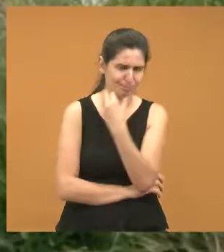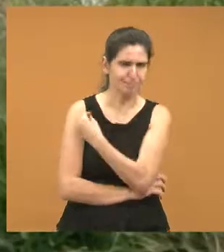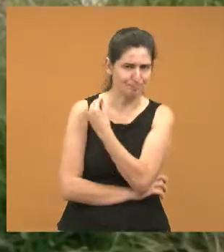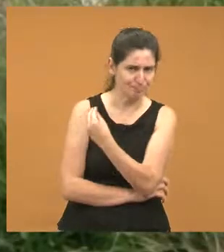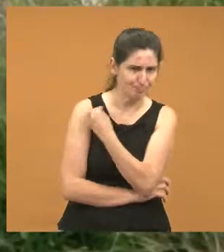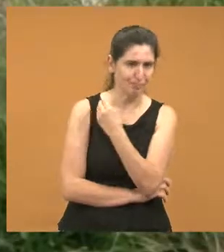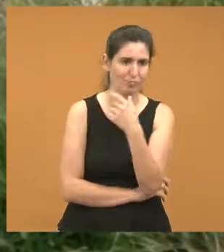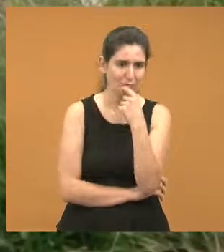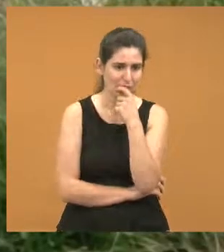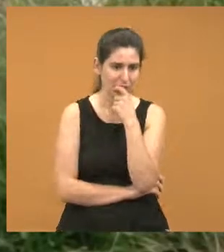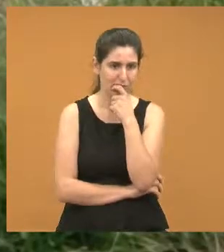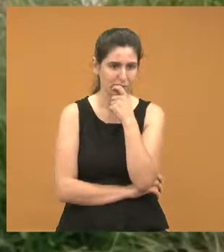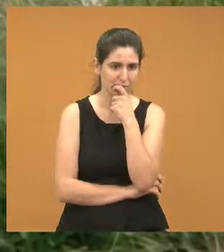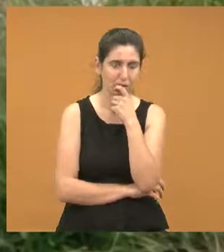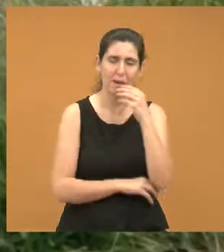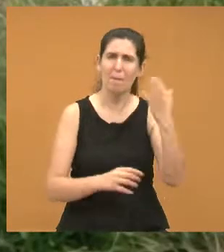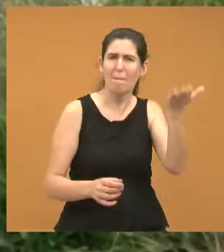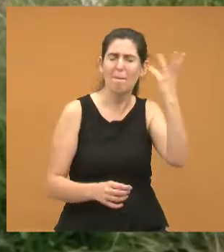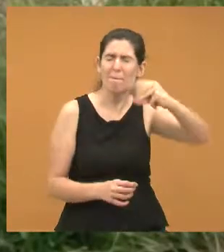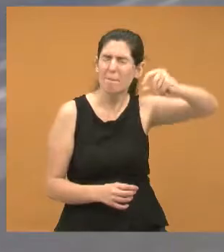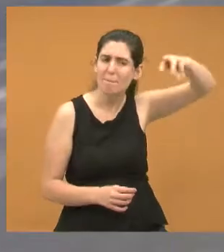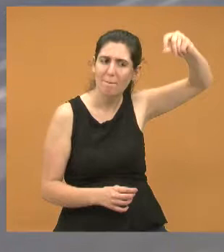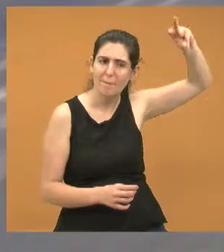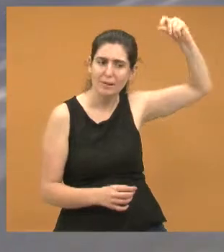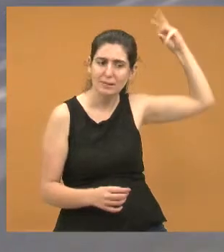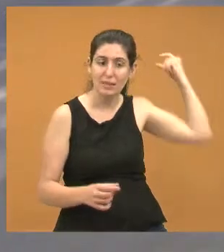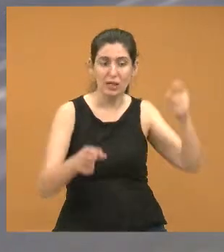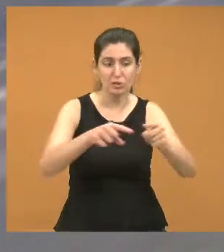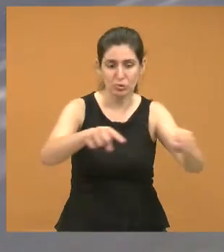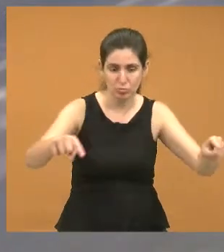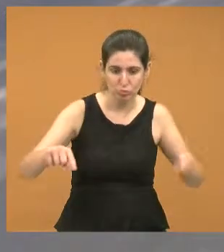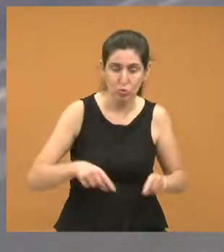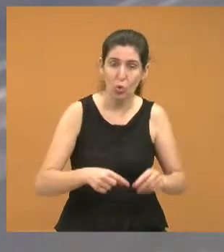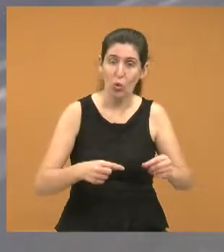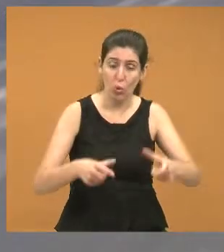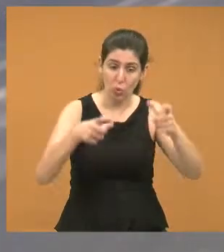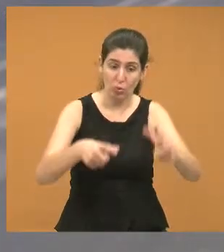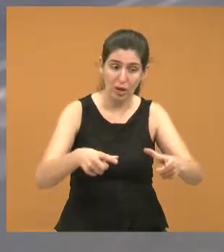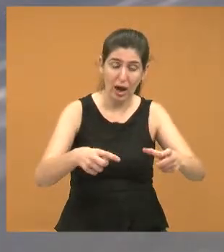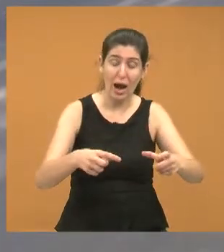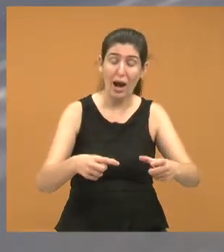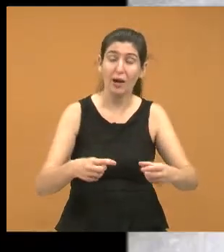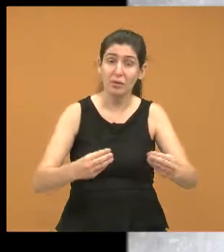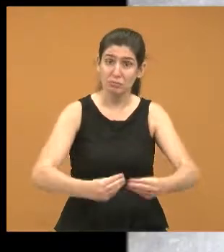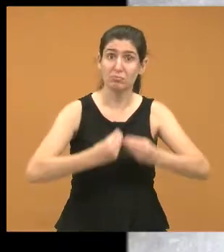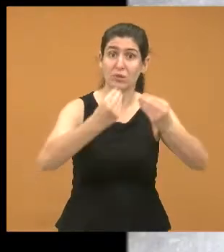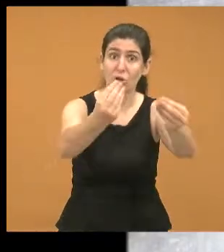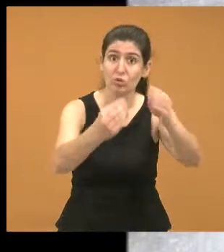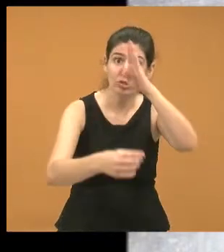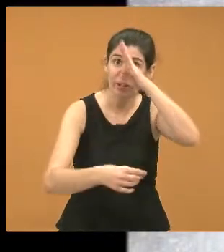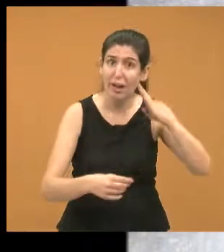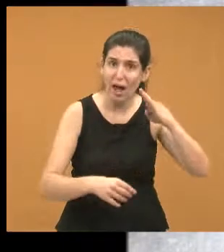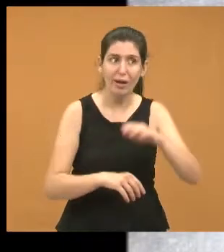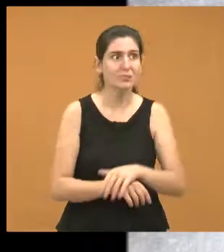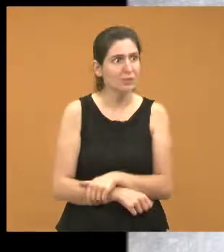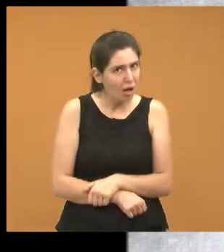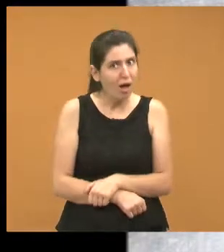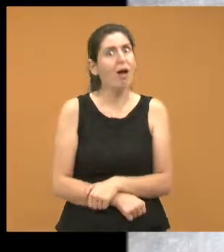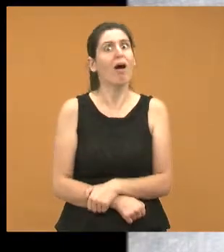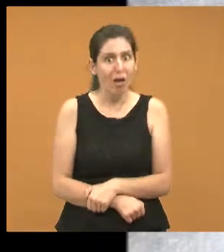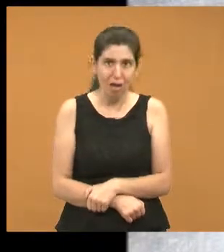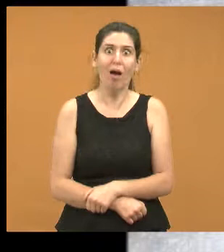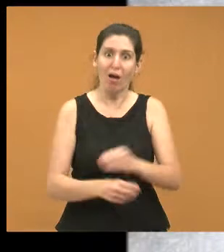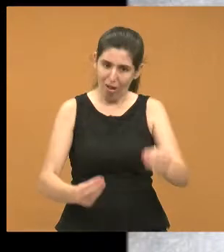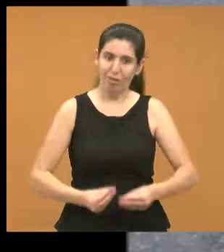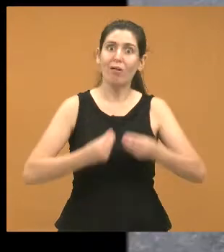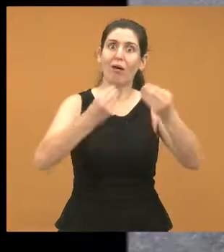Arildo, terreno de graça no Jardim Paraíso, e ninguém queria. Eu conheço a história de pessoas que, alguém deu um lote para ele de graça, ele falou,